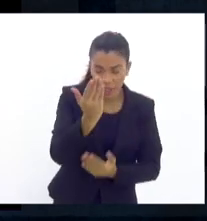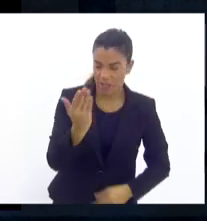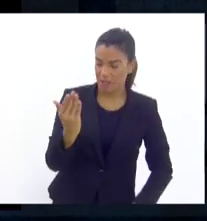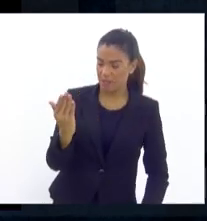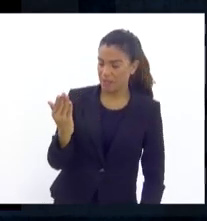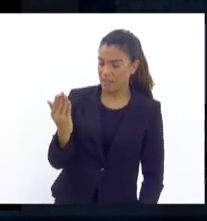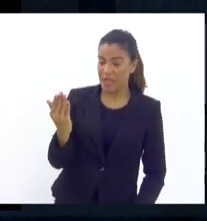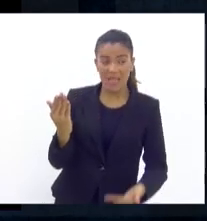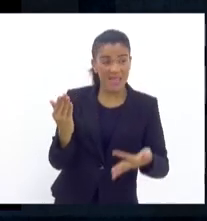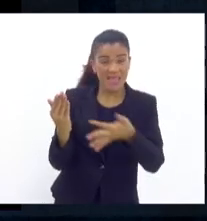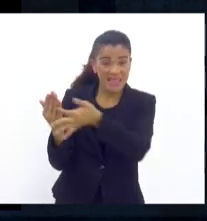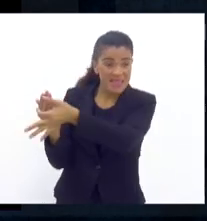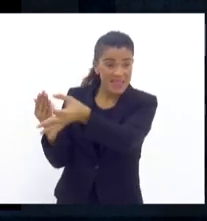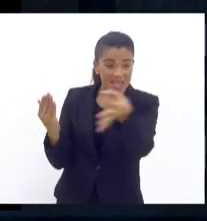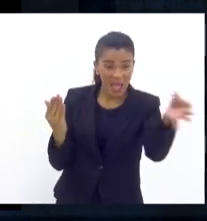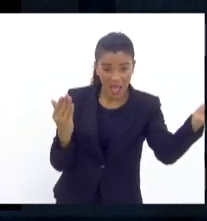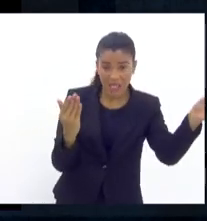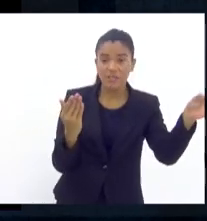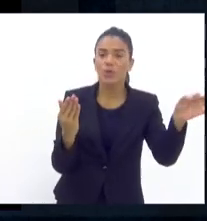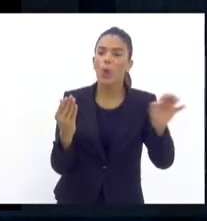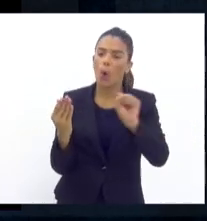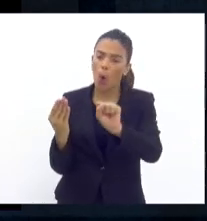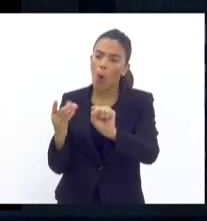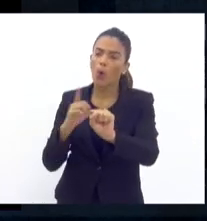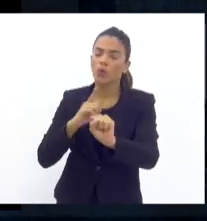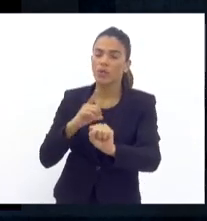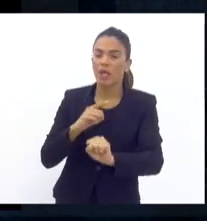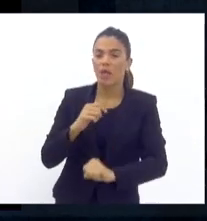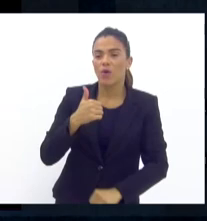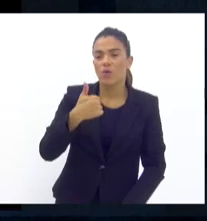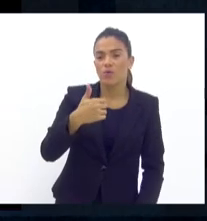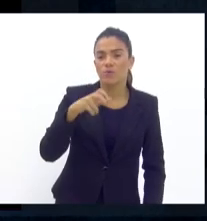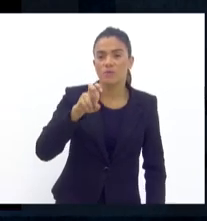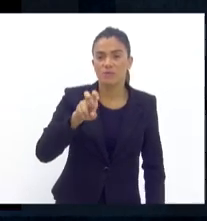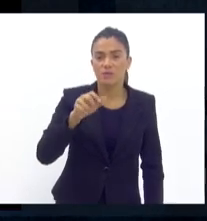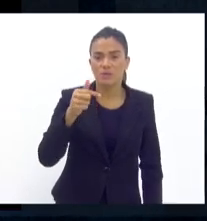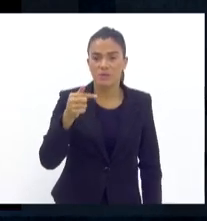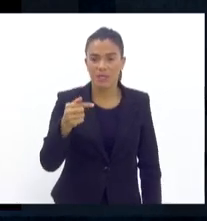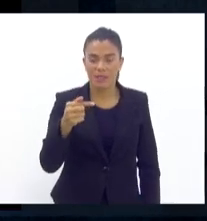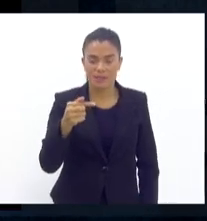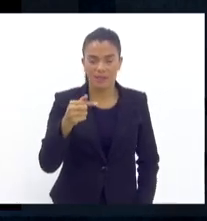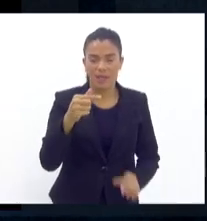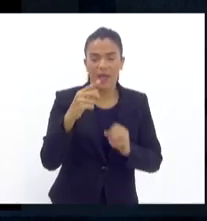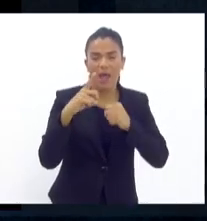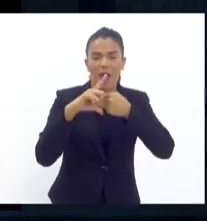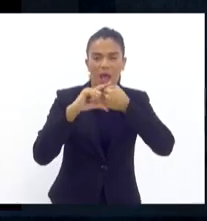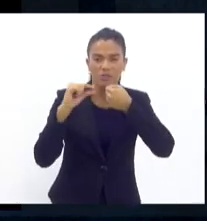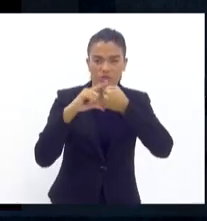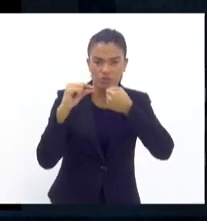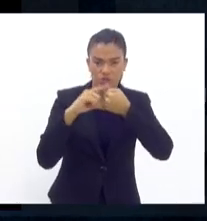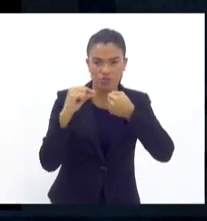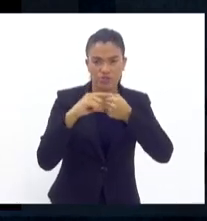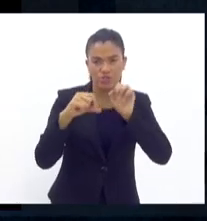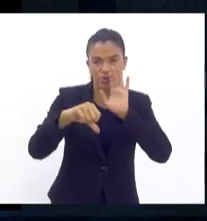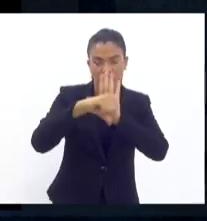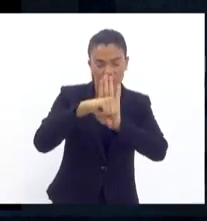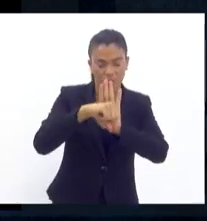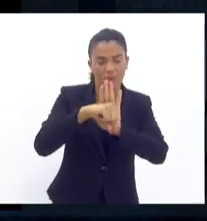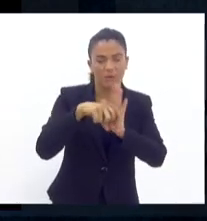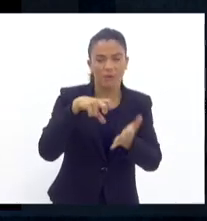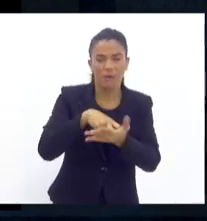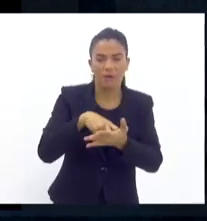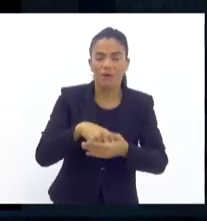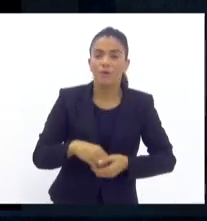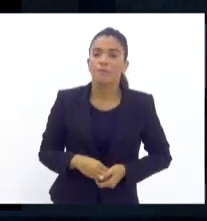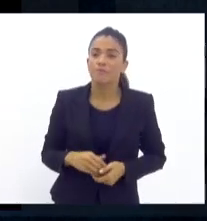tem passagem pelo código 157, de roubo. E eles estão presos, a última ação que nós fizemos lá,